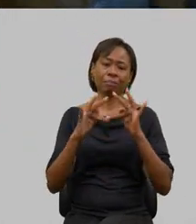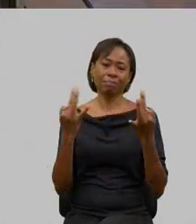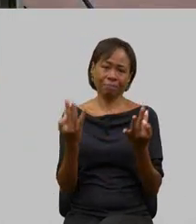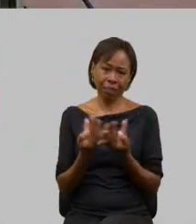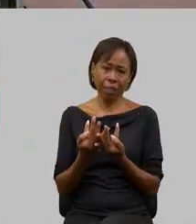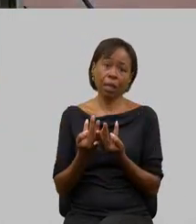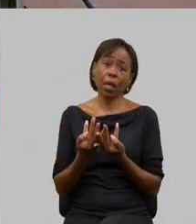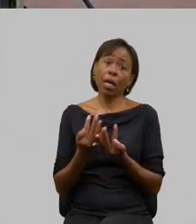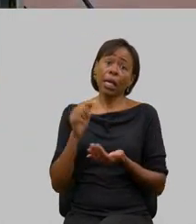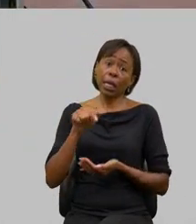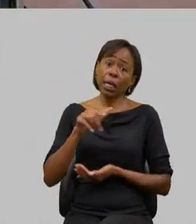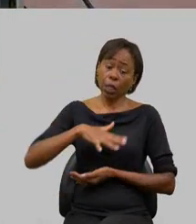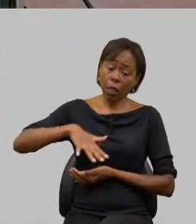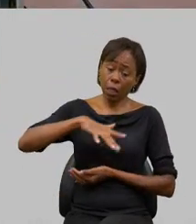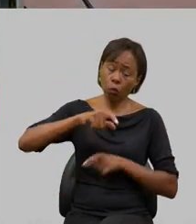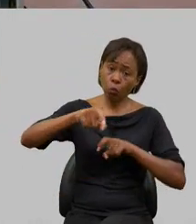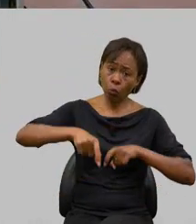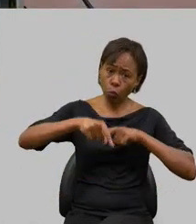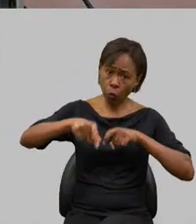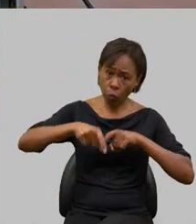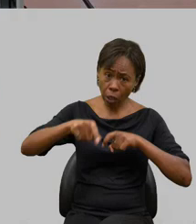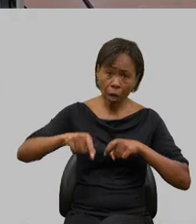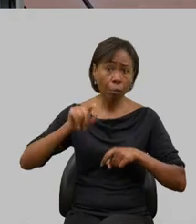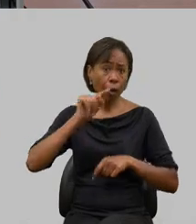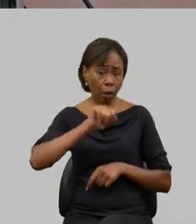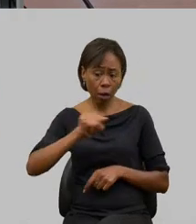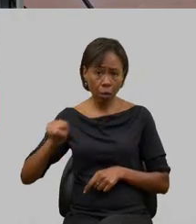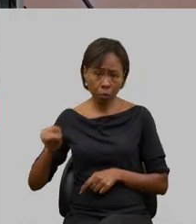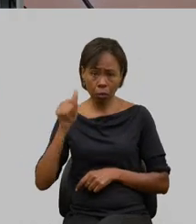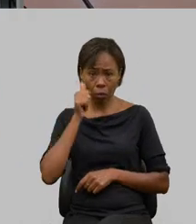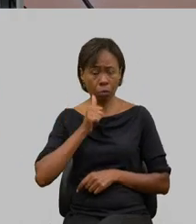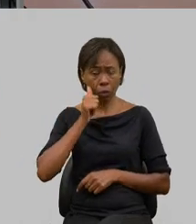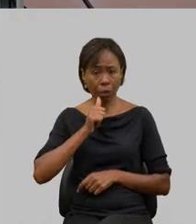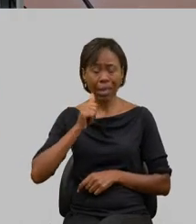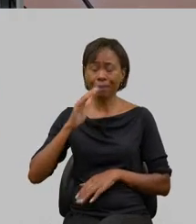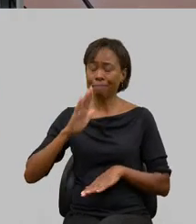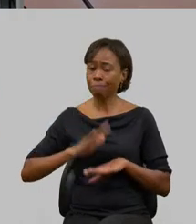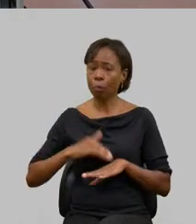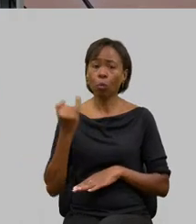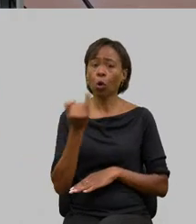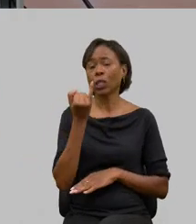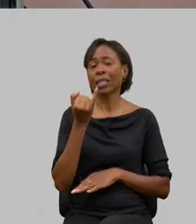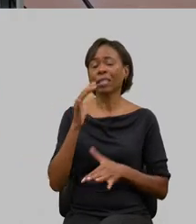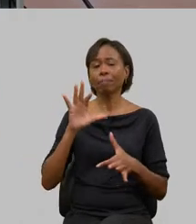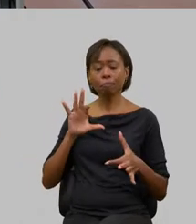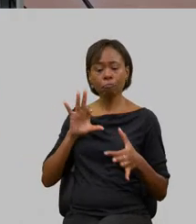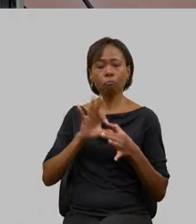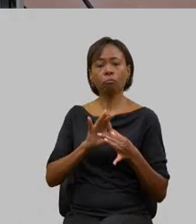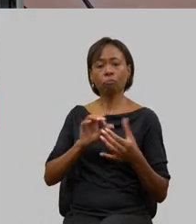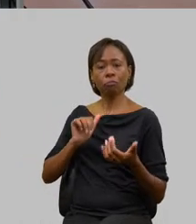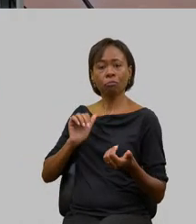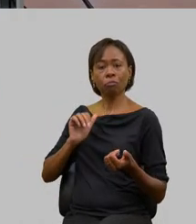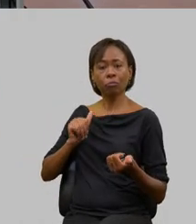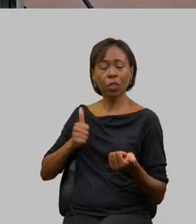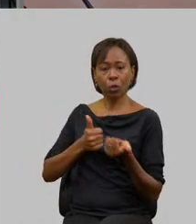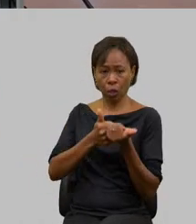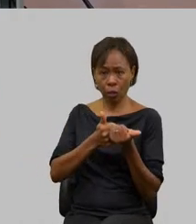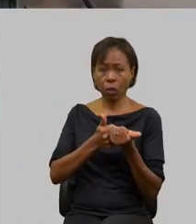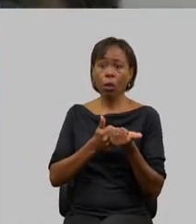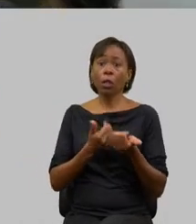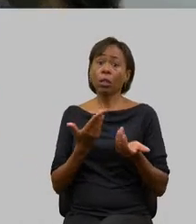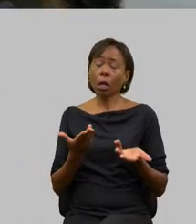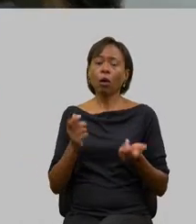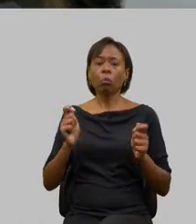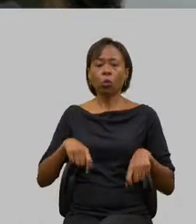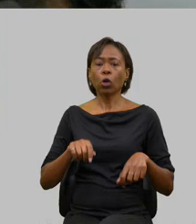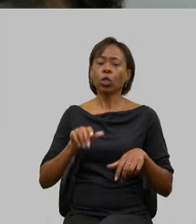campo ela tem um fator muito importante de agregar mas nós conseguimos disponibilizar em